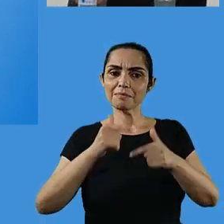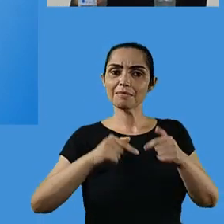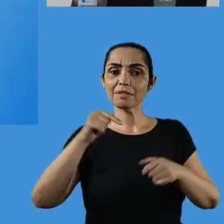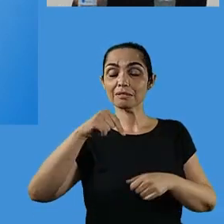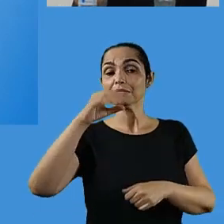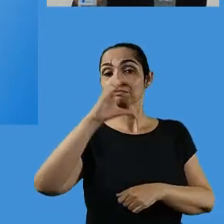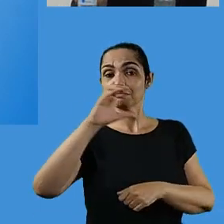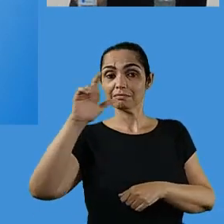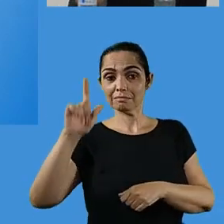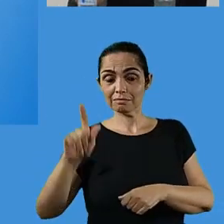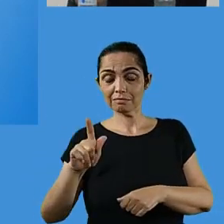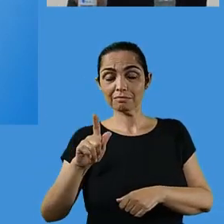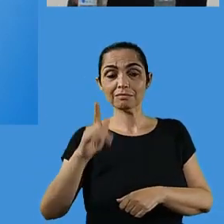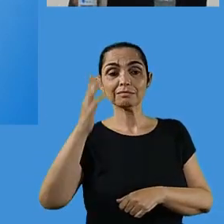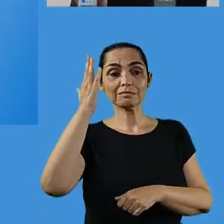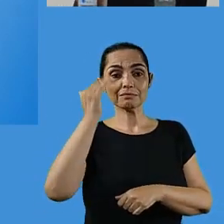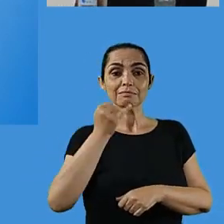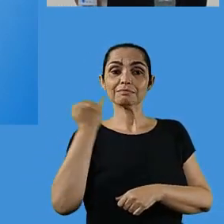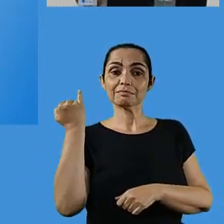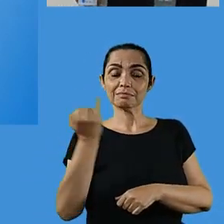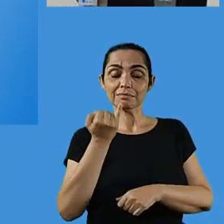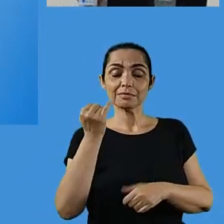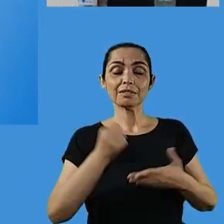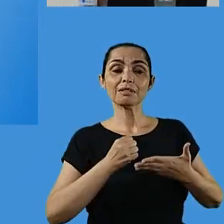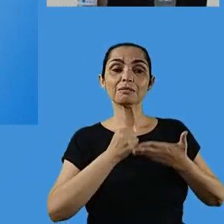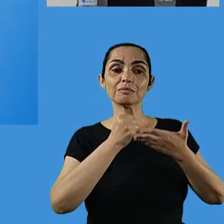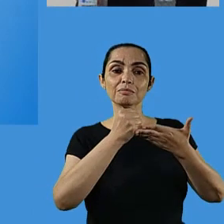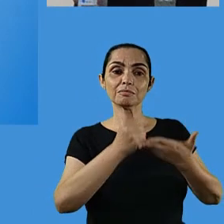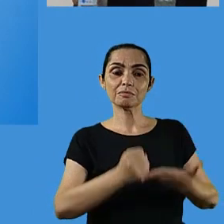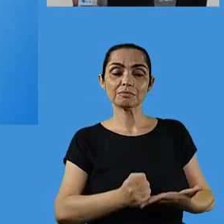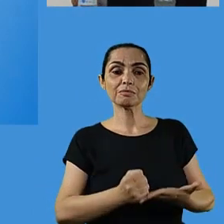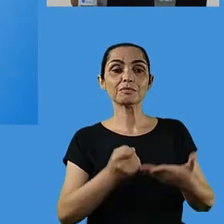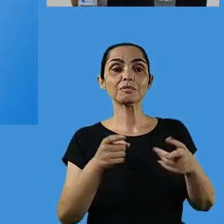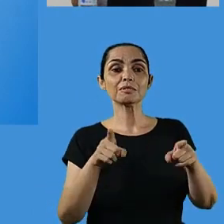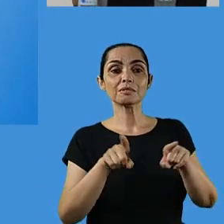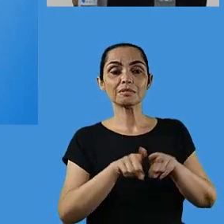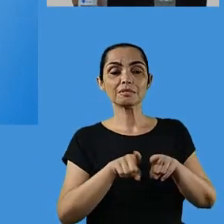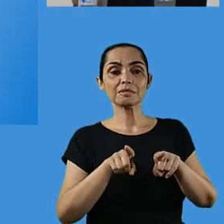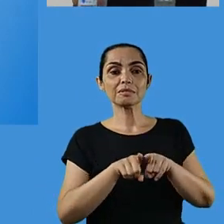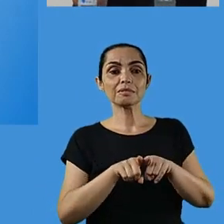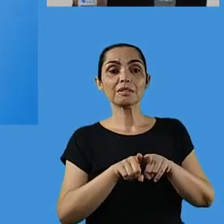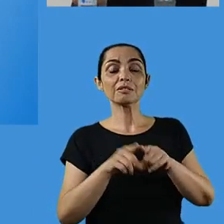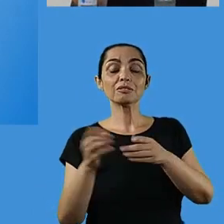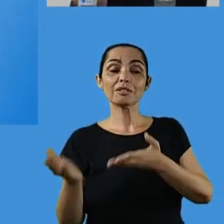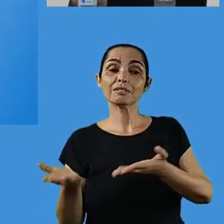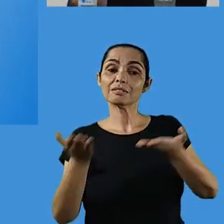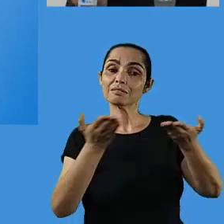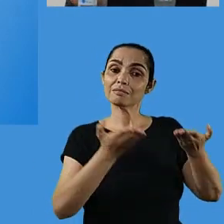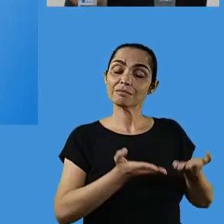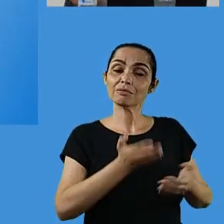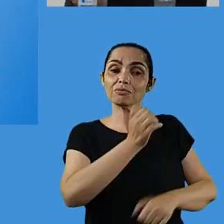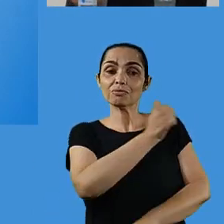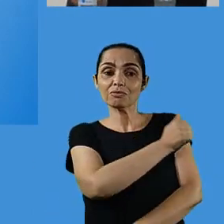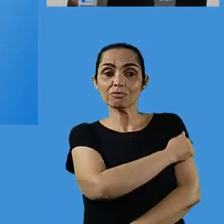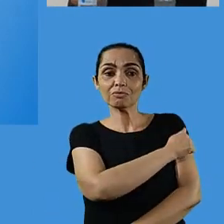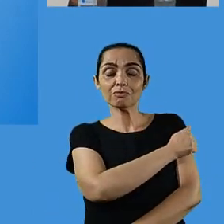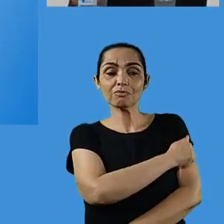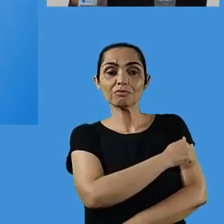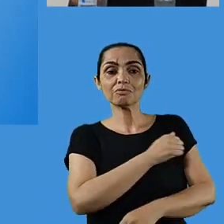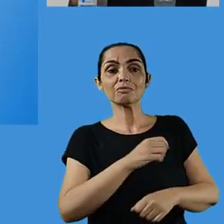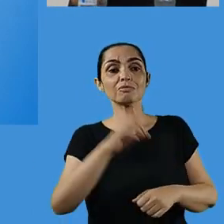reconhecida no país por conta disso, então, eu conto com vocês para auxiliar